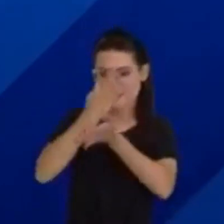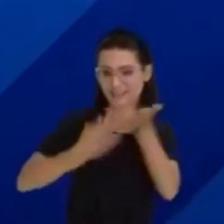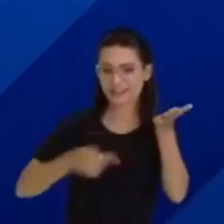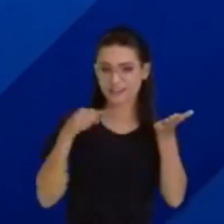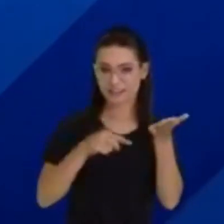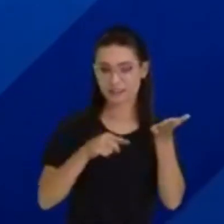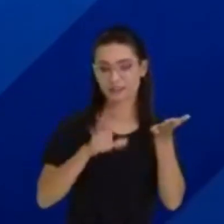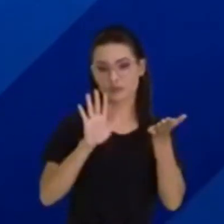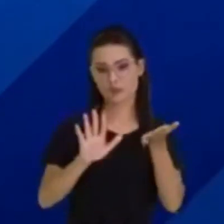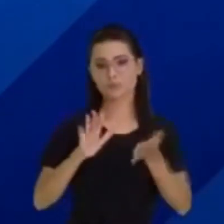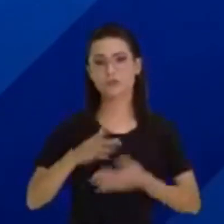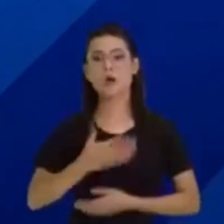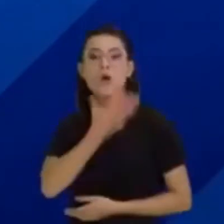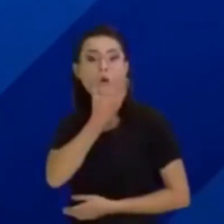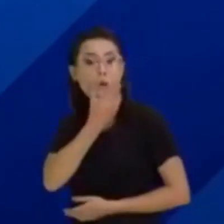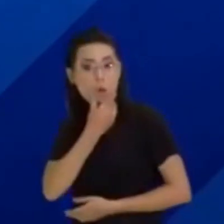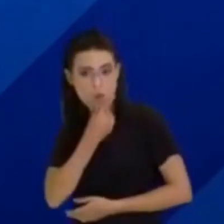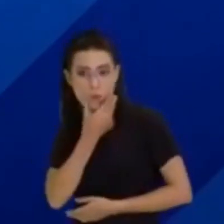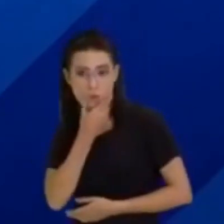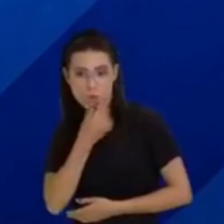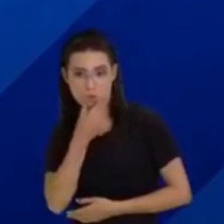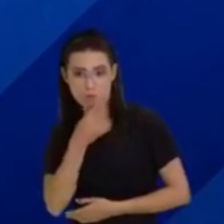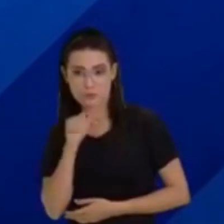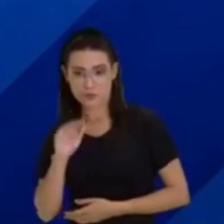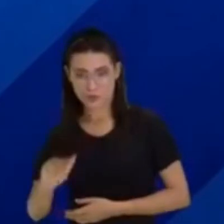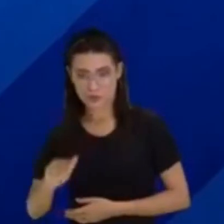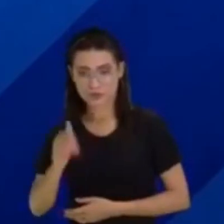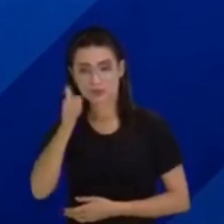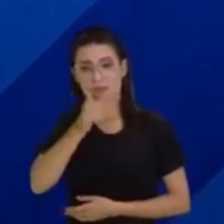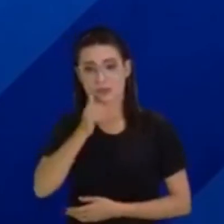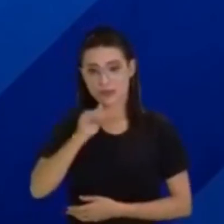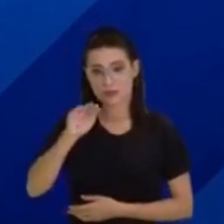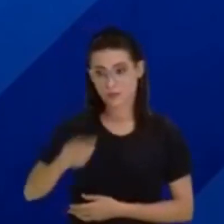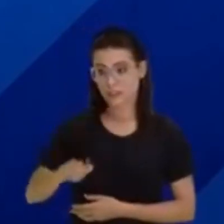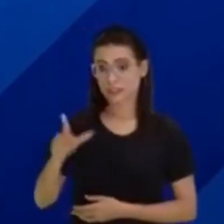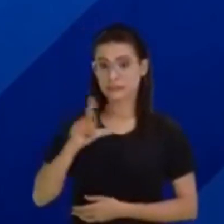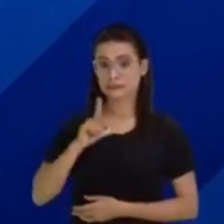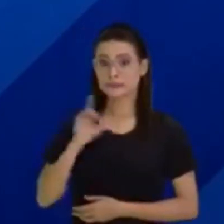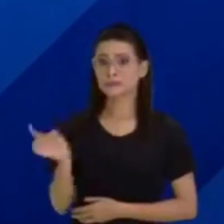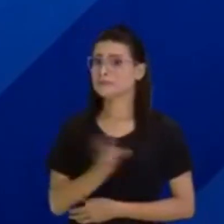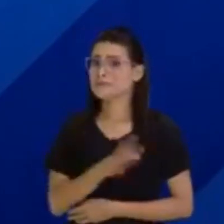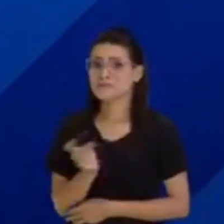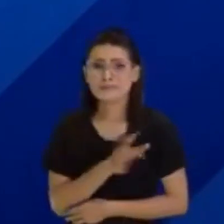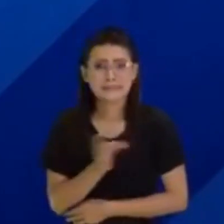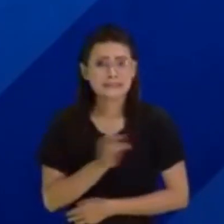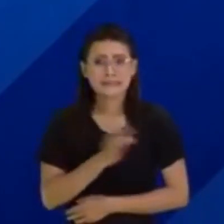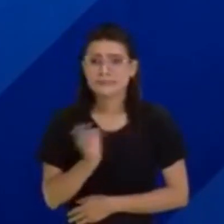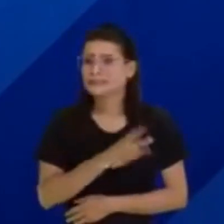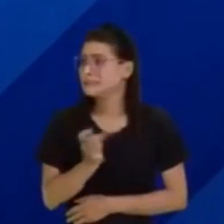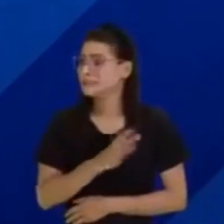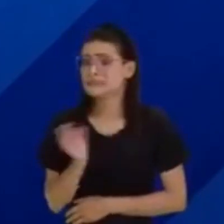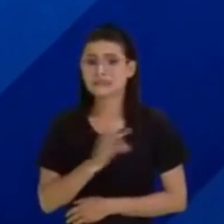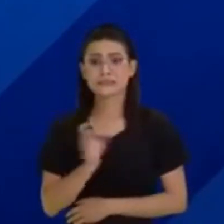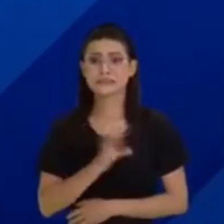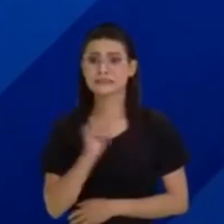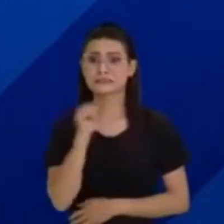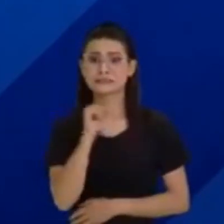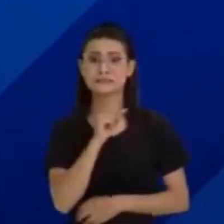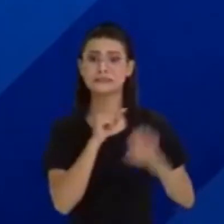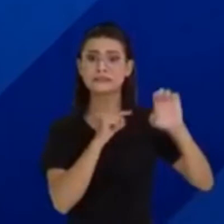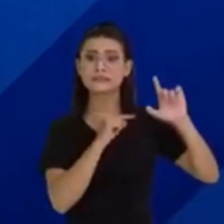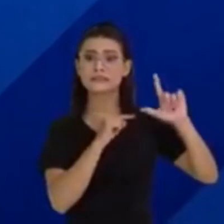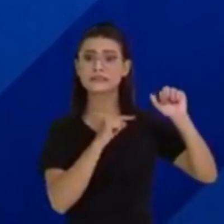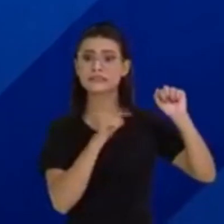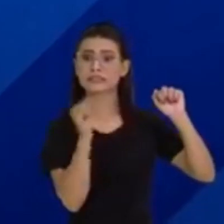Açaí e Neguinha estavam apavorados, gente. Eles estavam com muito medo dela, desse ser